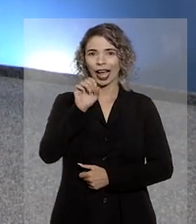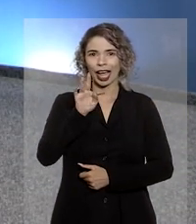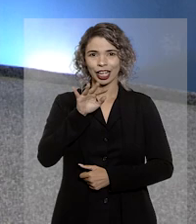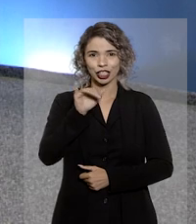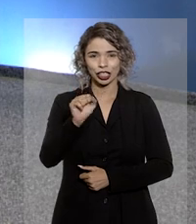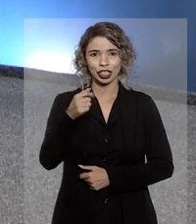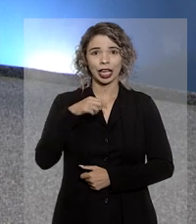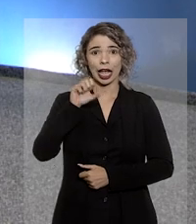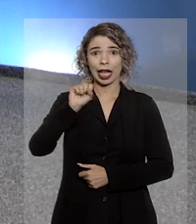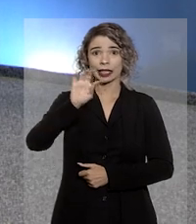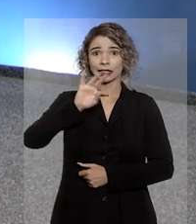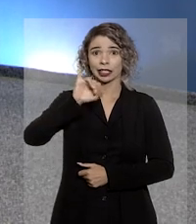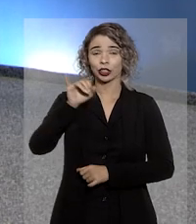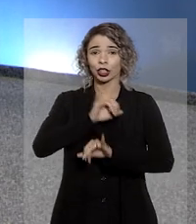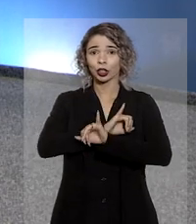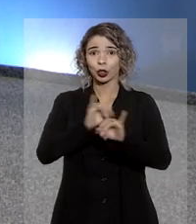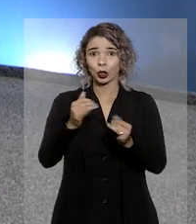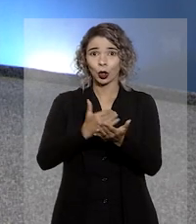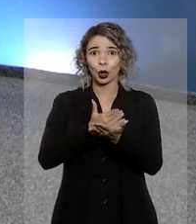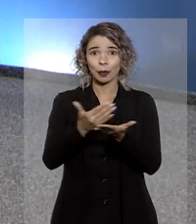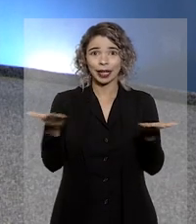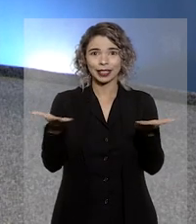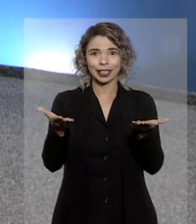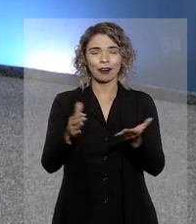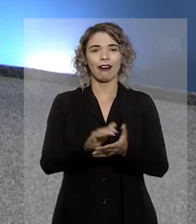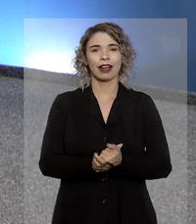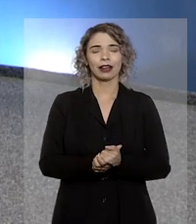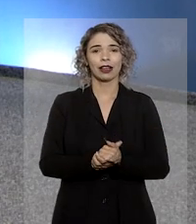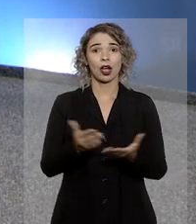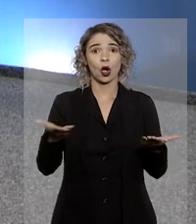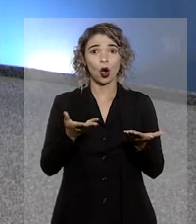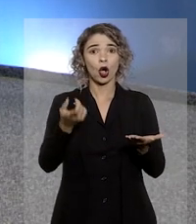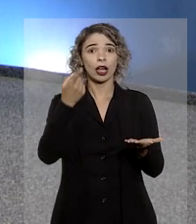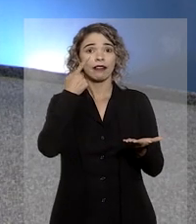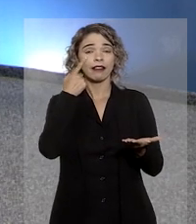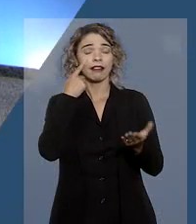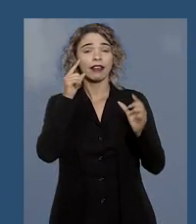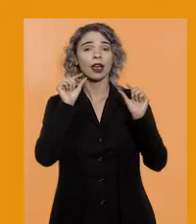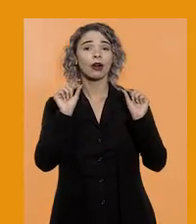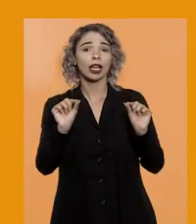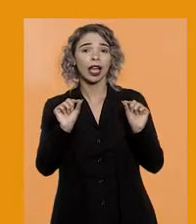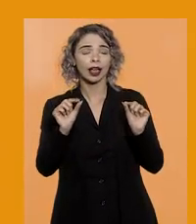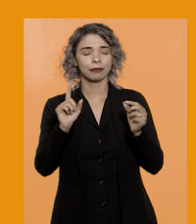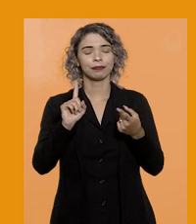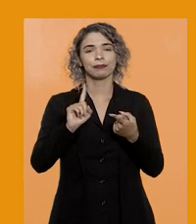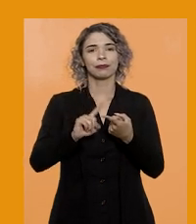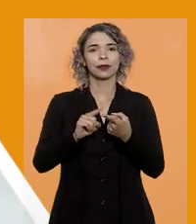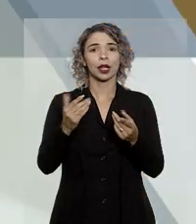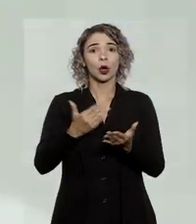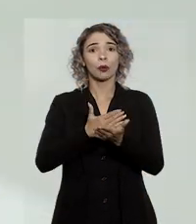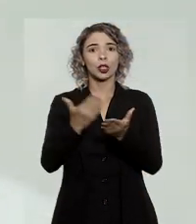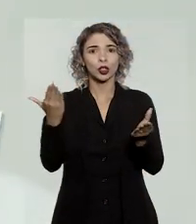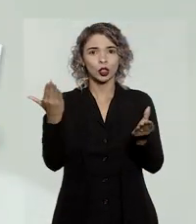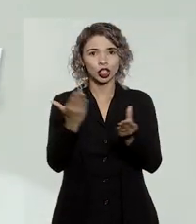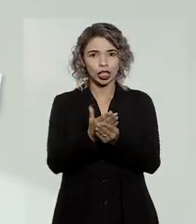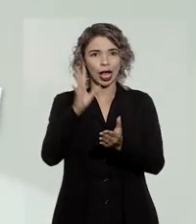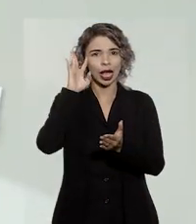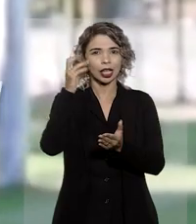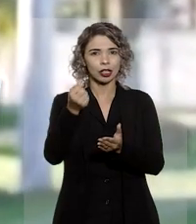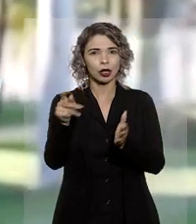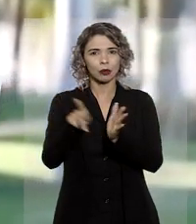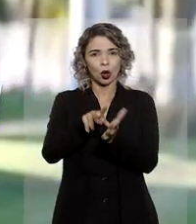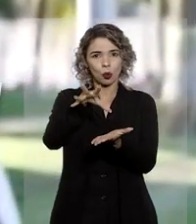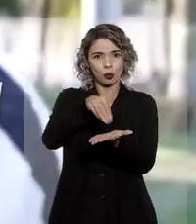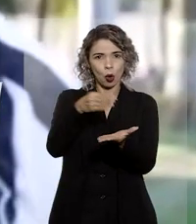sou Kátia Gomes e o STJ Notícias está no ar. No programa de hoje você vai ver iniciado o julgamento